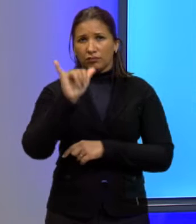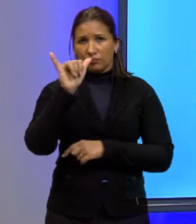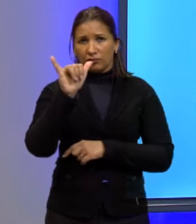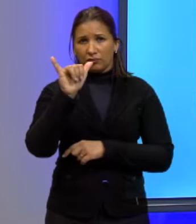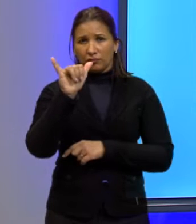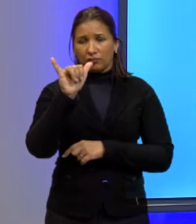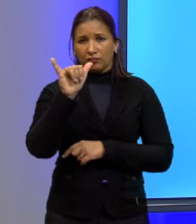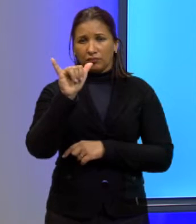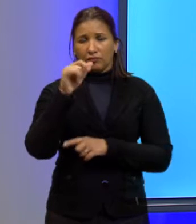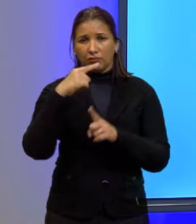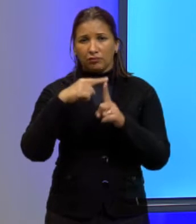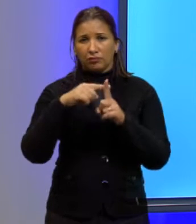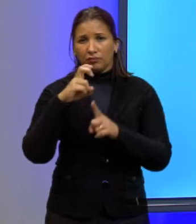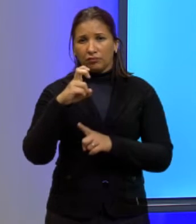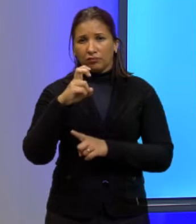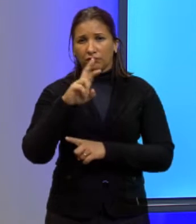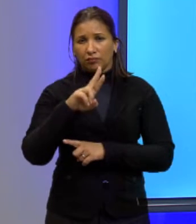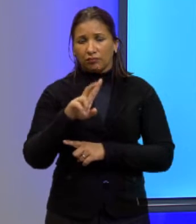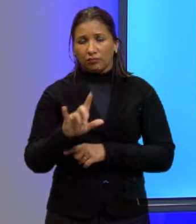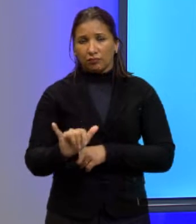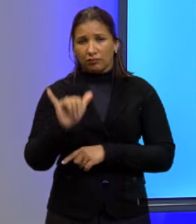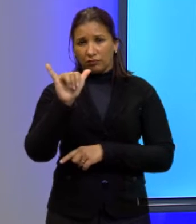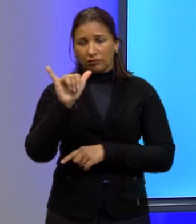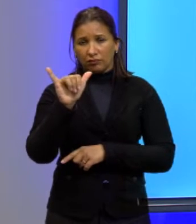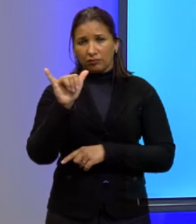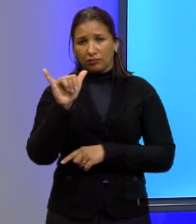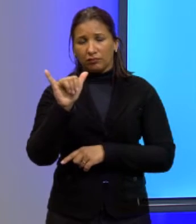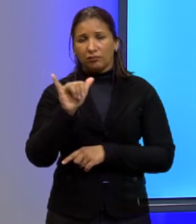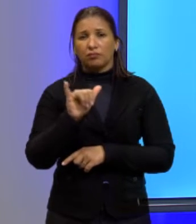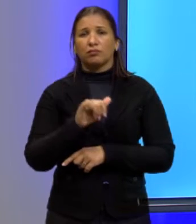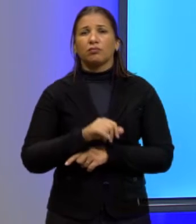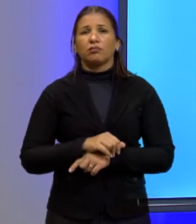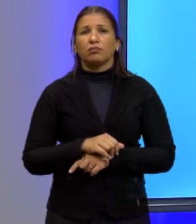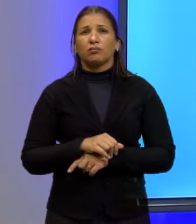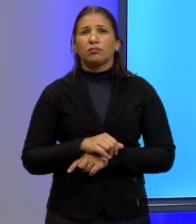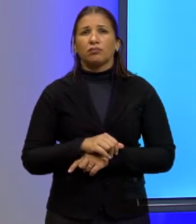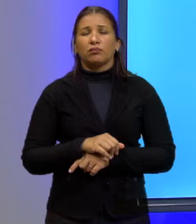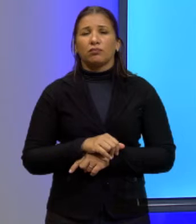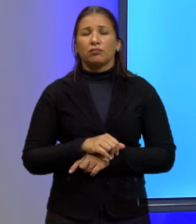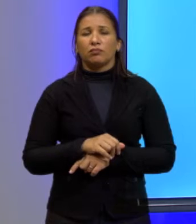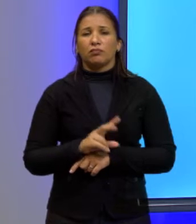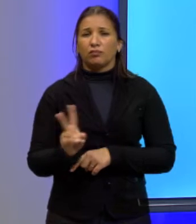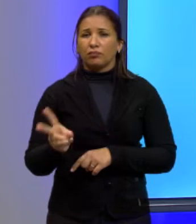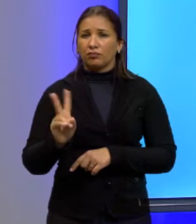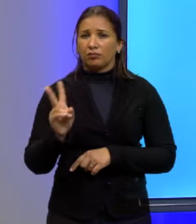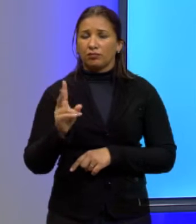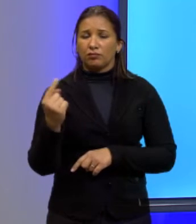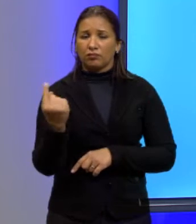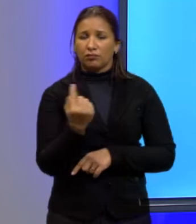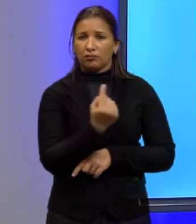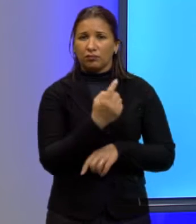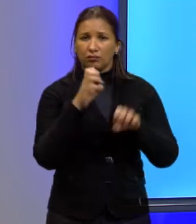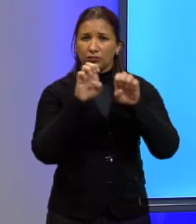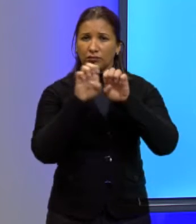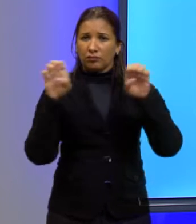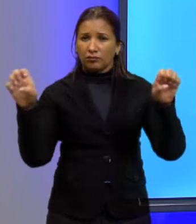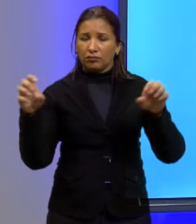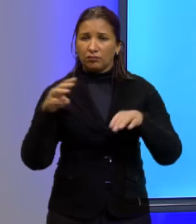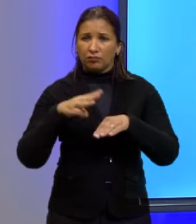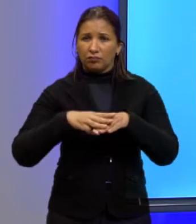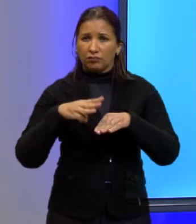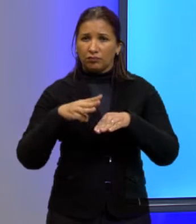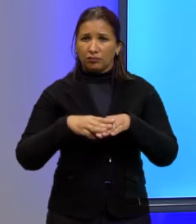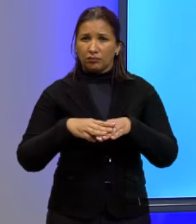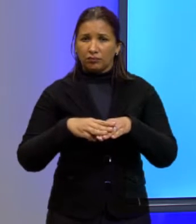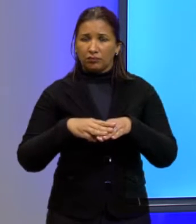para um lado e 5Y para o outro lado. Então, o custo que eu vou ter é esta expressão matemática aqui que